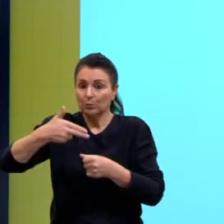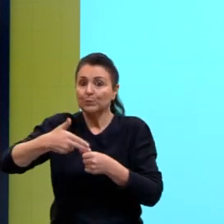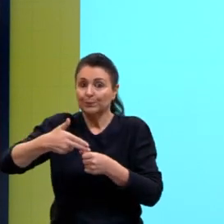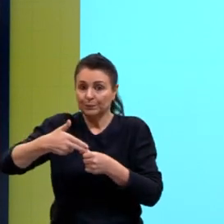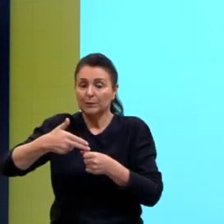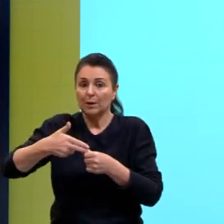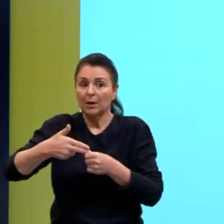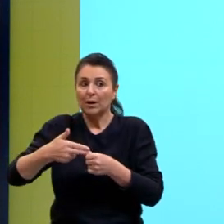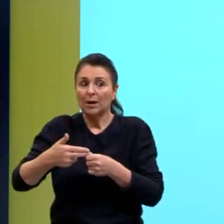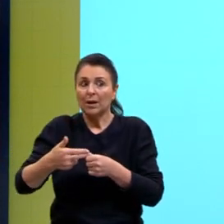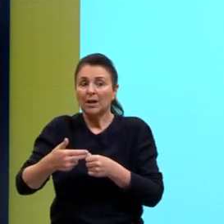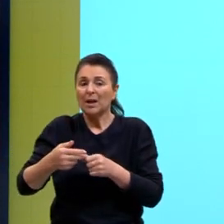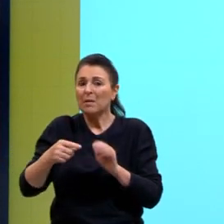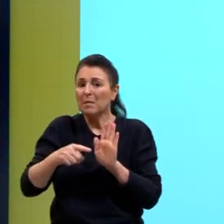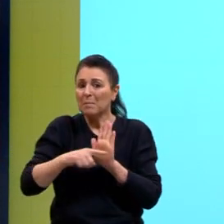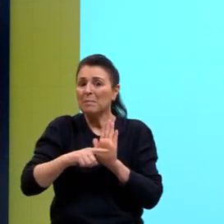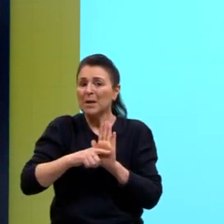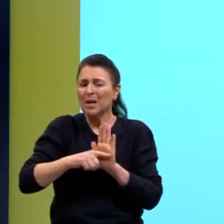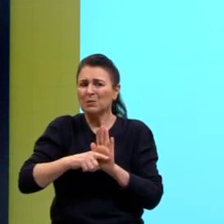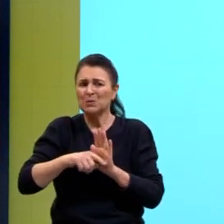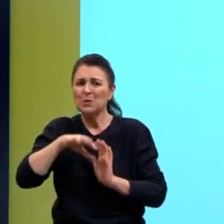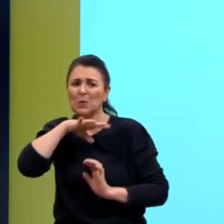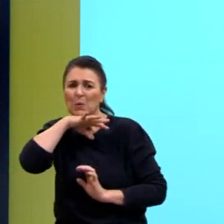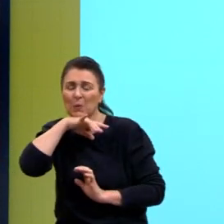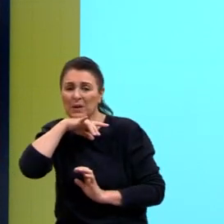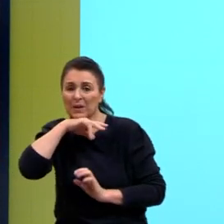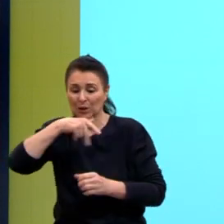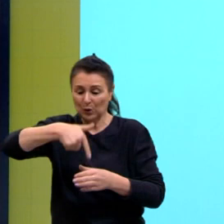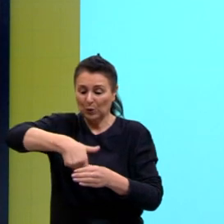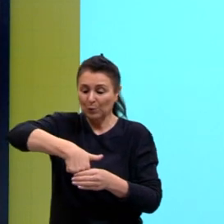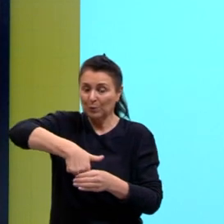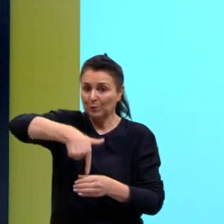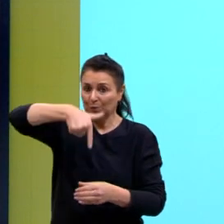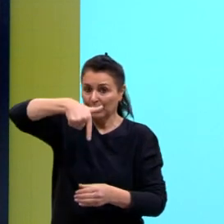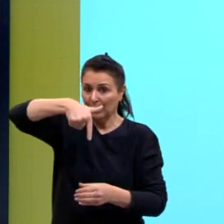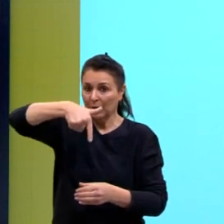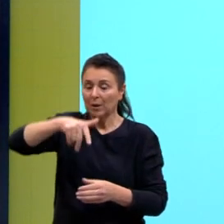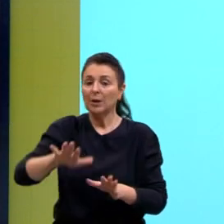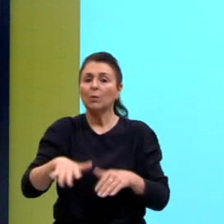menos danoso, por exemplo, que o petróleo. Qual que é a relação que a gente tem?